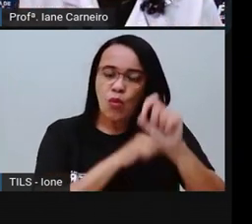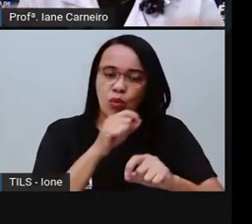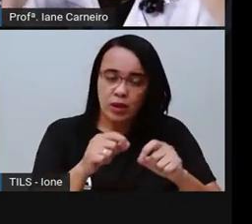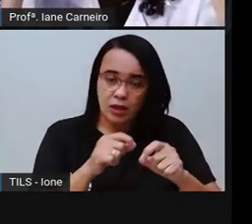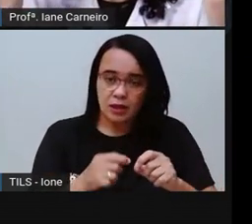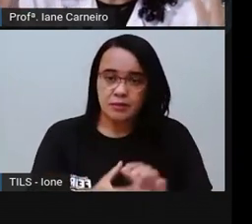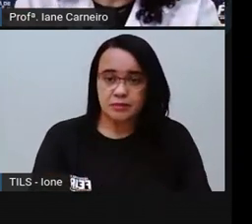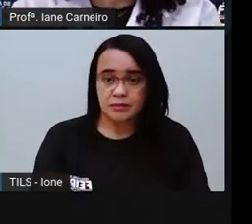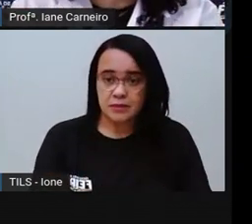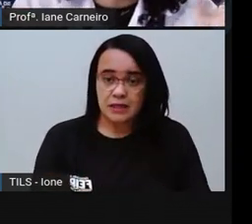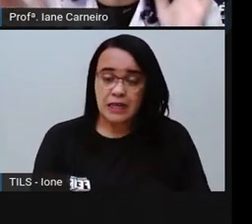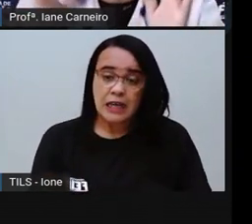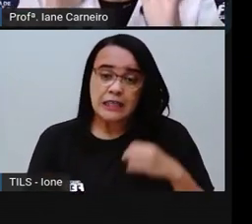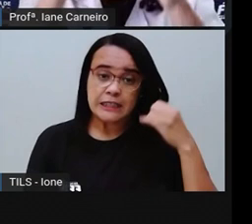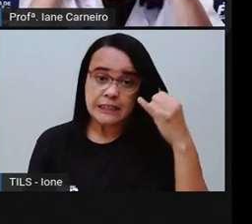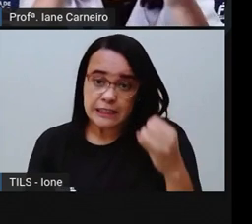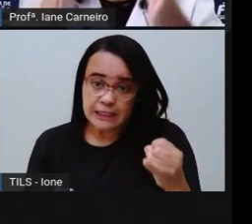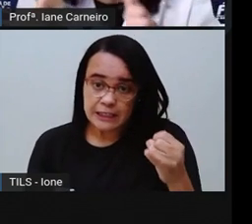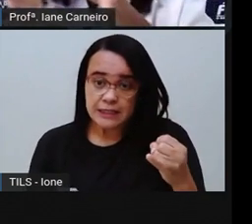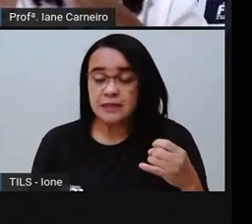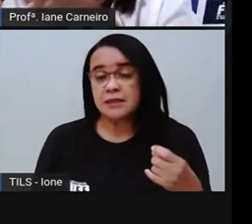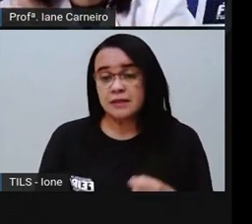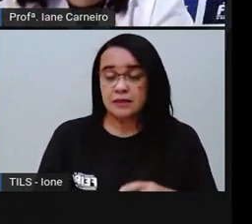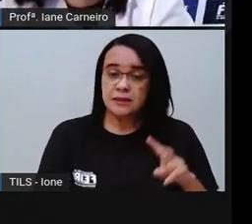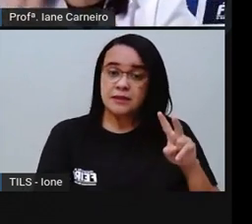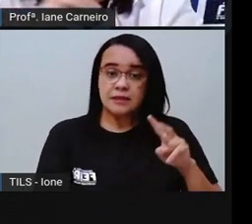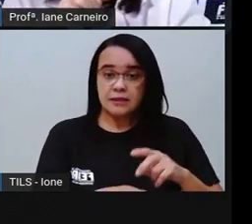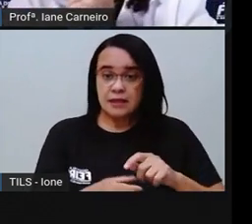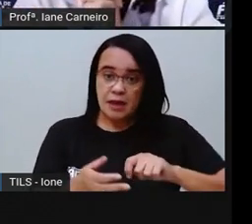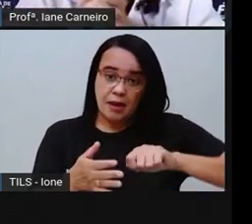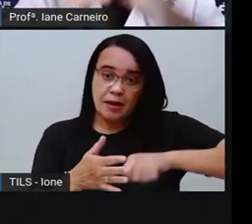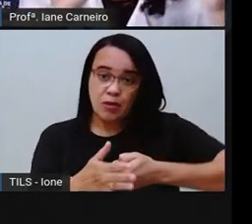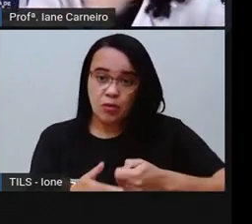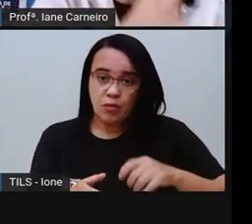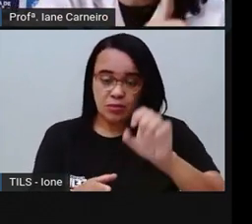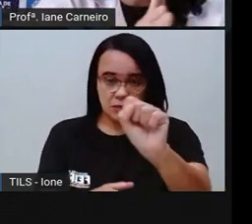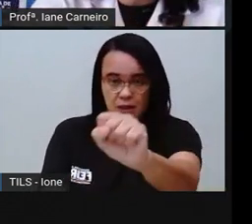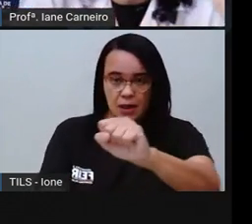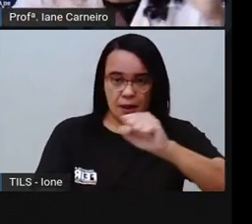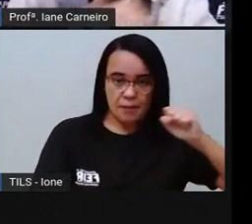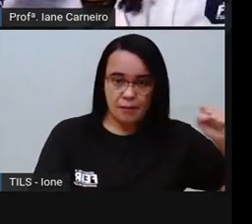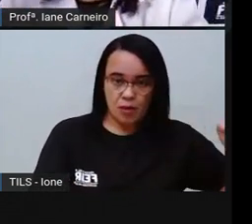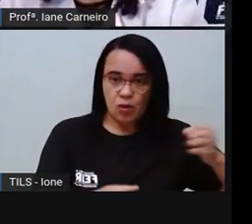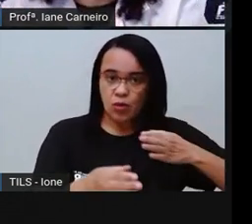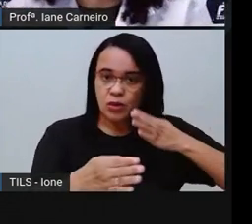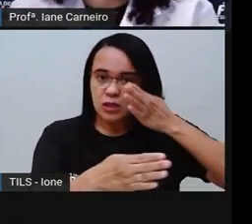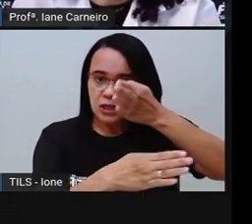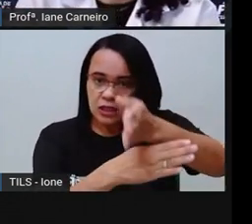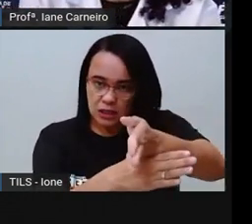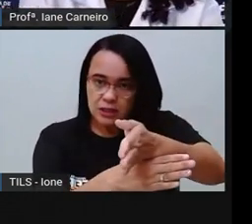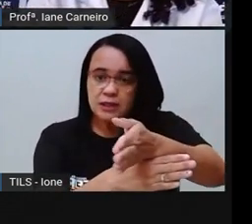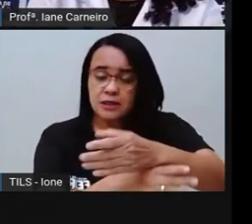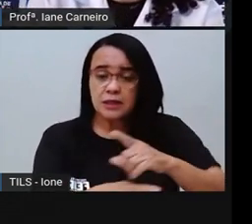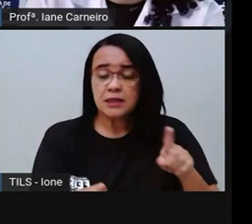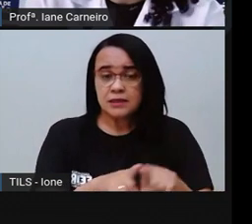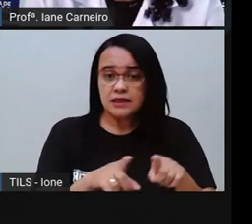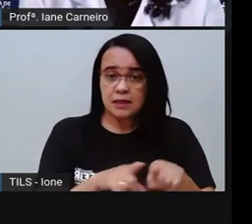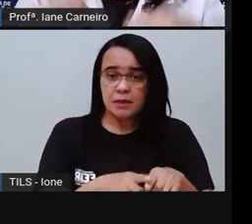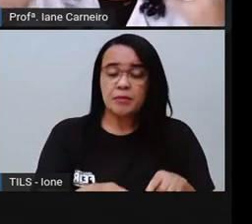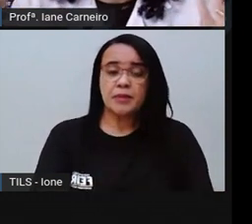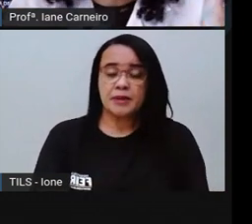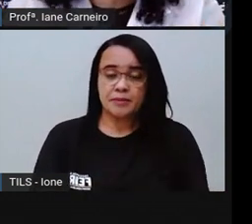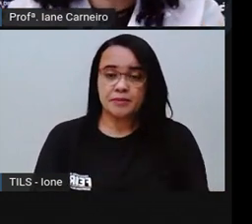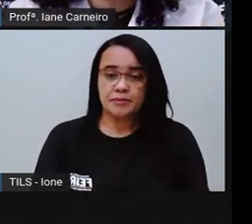produto. Então, você tem que sair pelaquela porta, Tem a porta de entrada, a porta de saída das lojas.